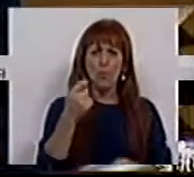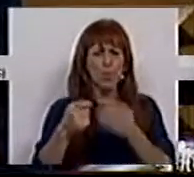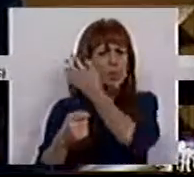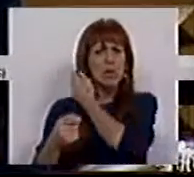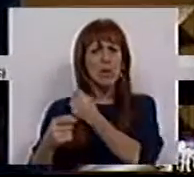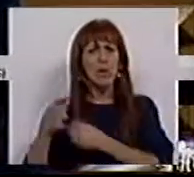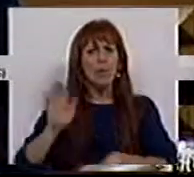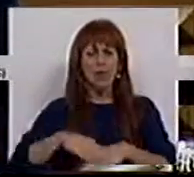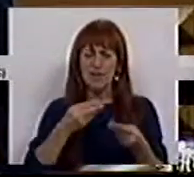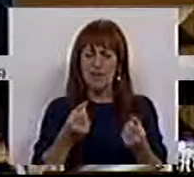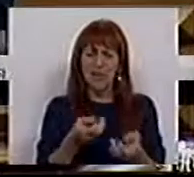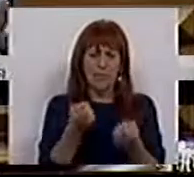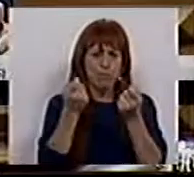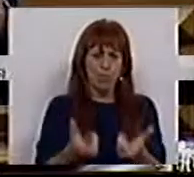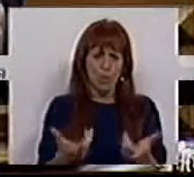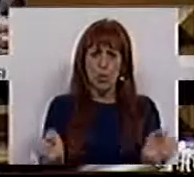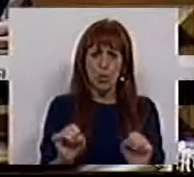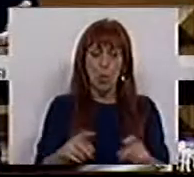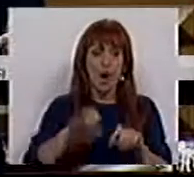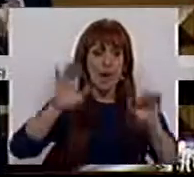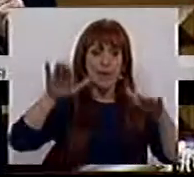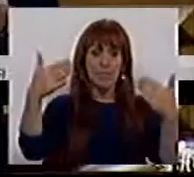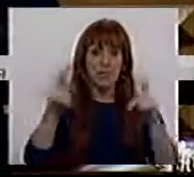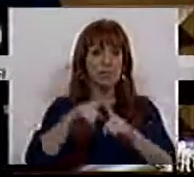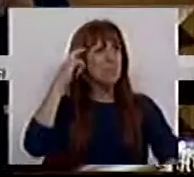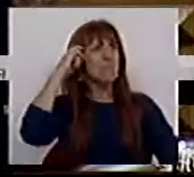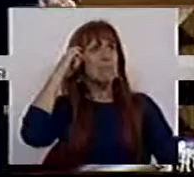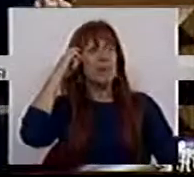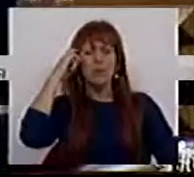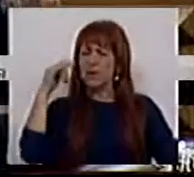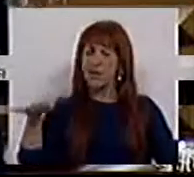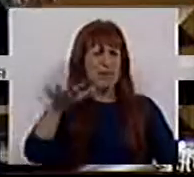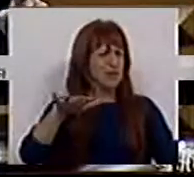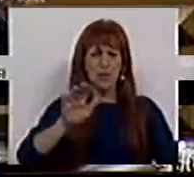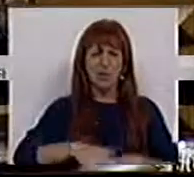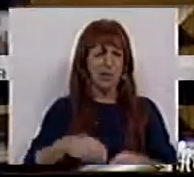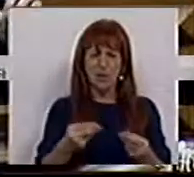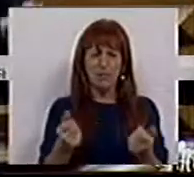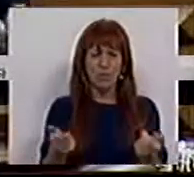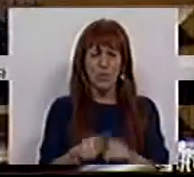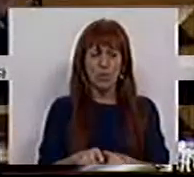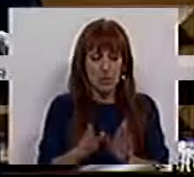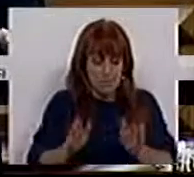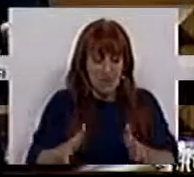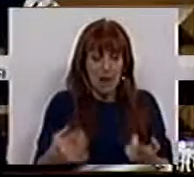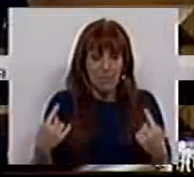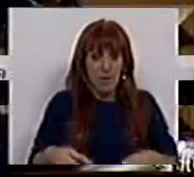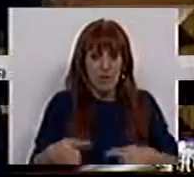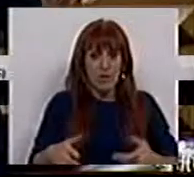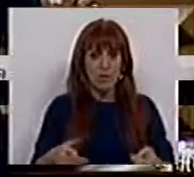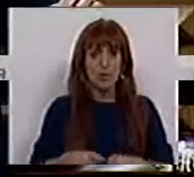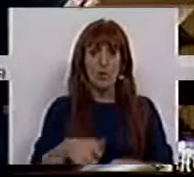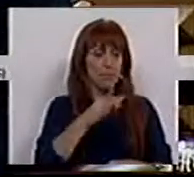se fez sobre esta matéria. Não há, em primeiro lugar, um pensamento nacional sobre a matéria como deveria existir.